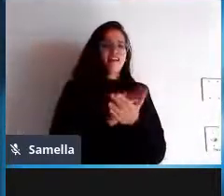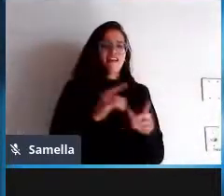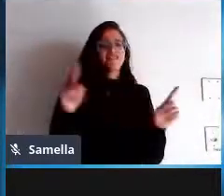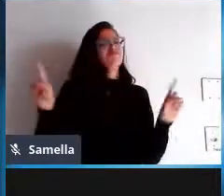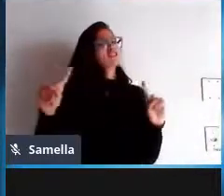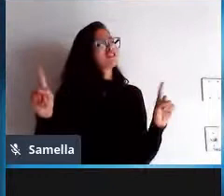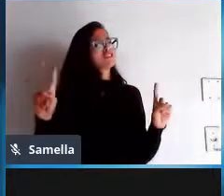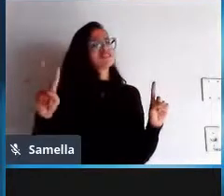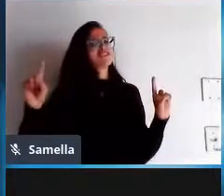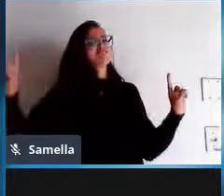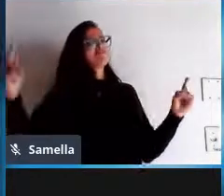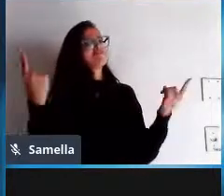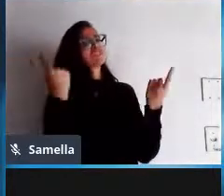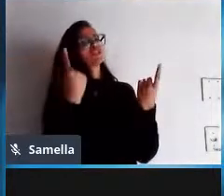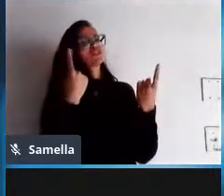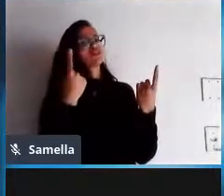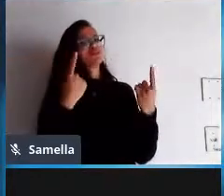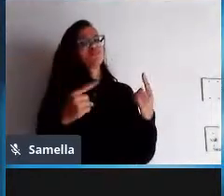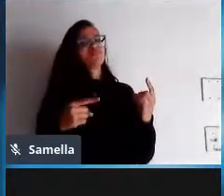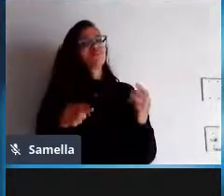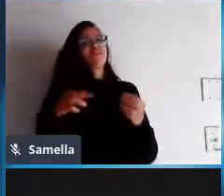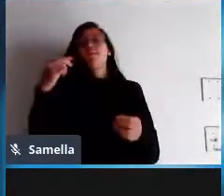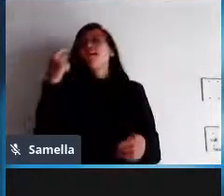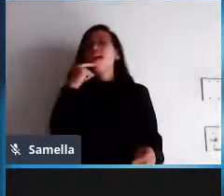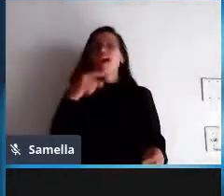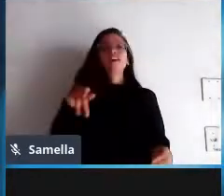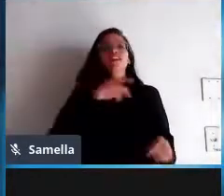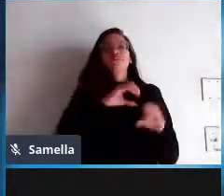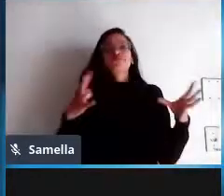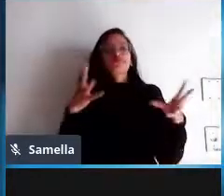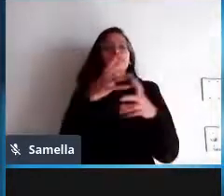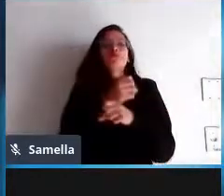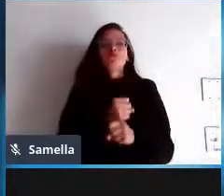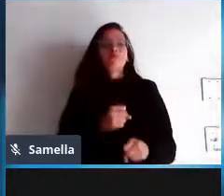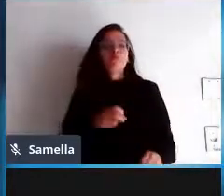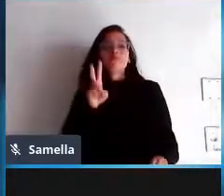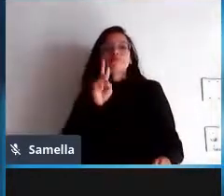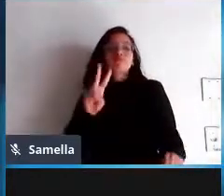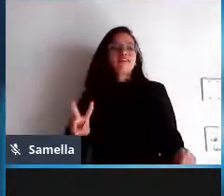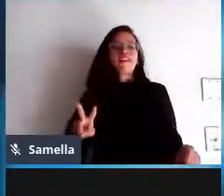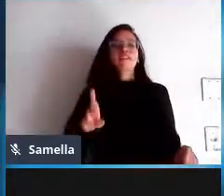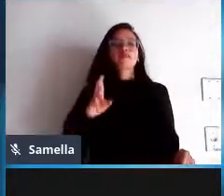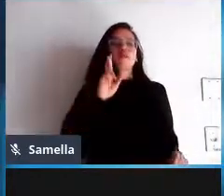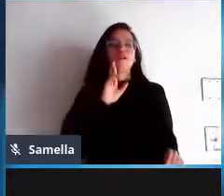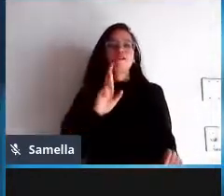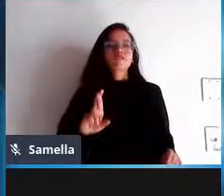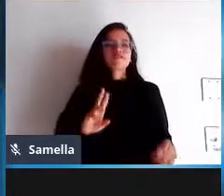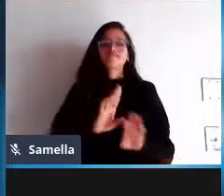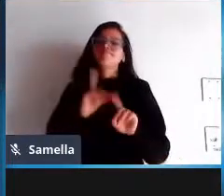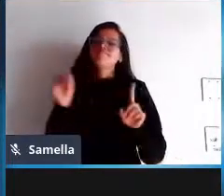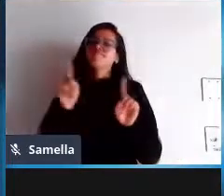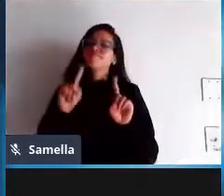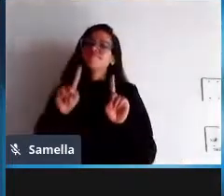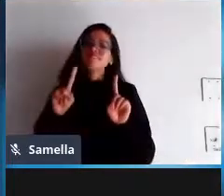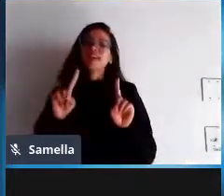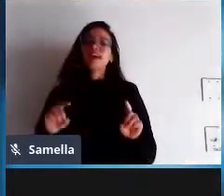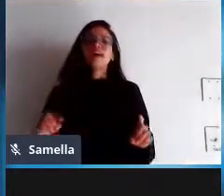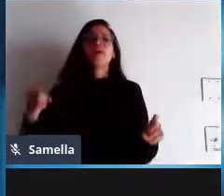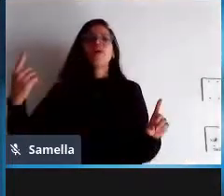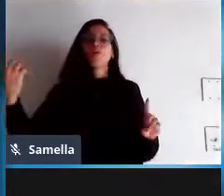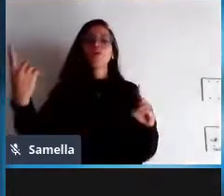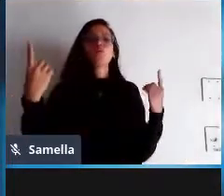e mais importante ainda ninguém faz todas as perguntas então se por exemplo numa